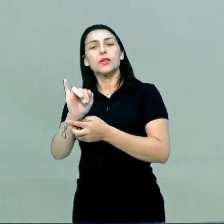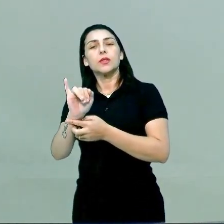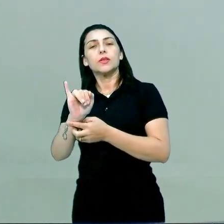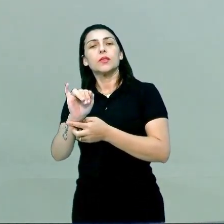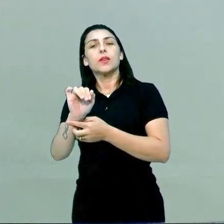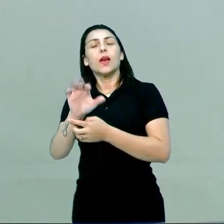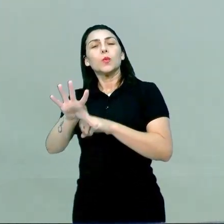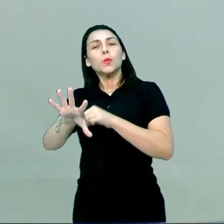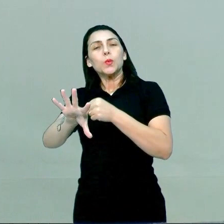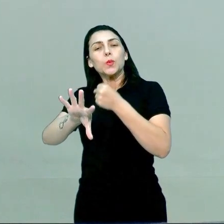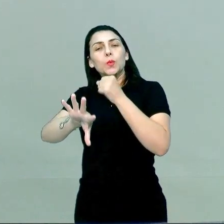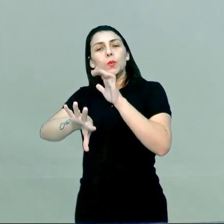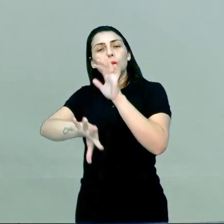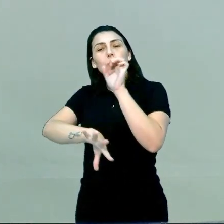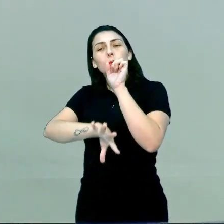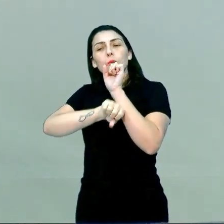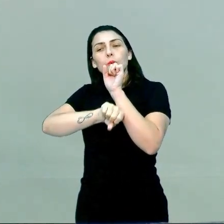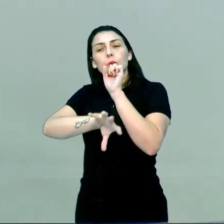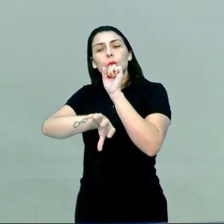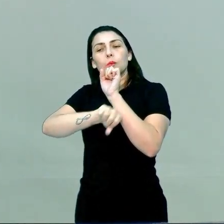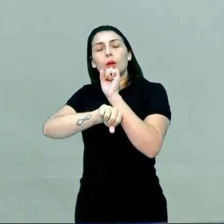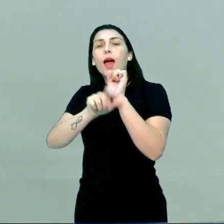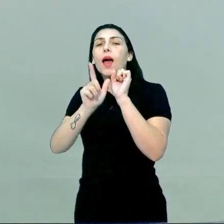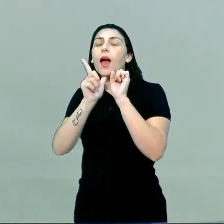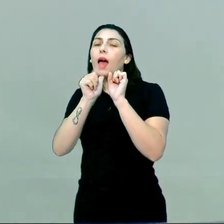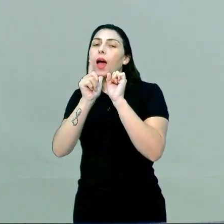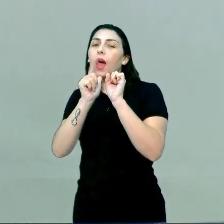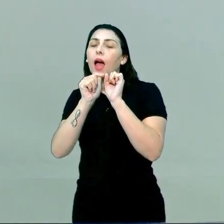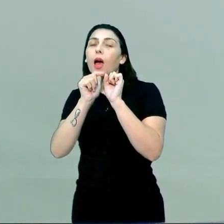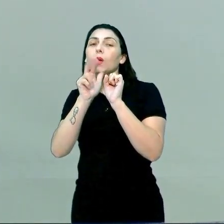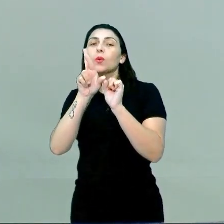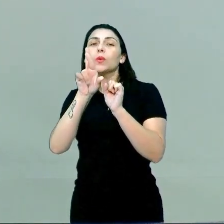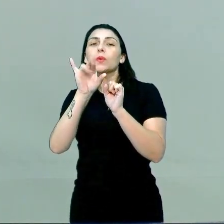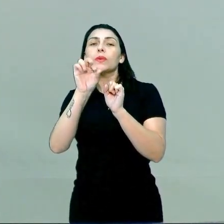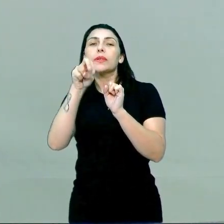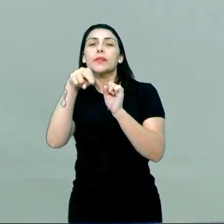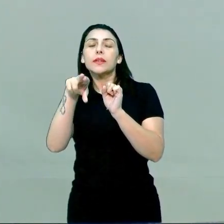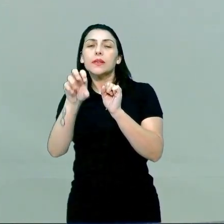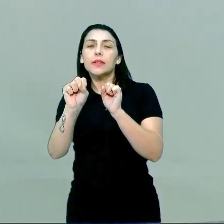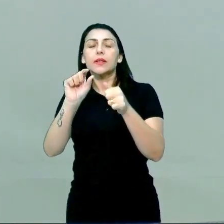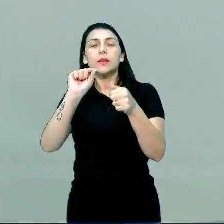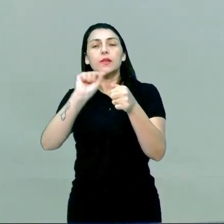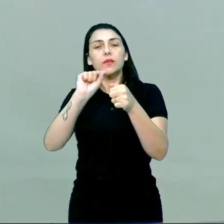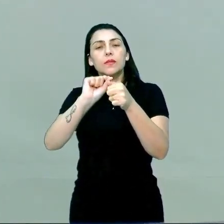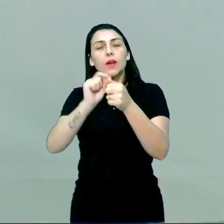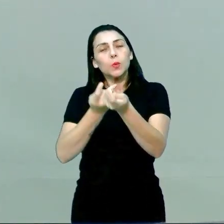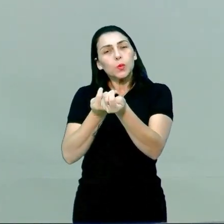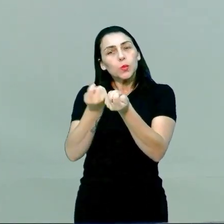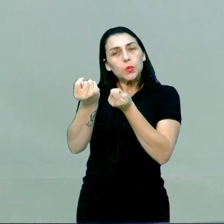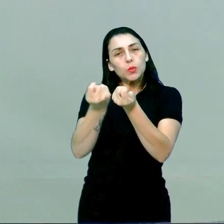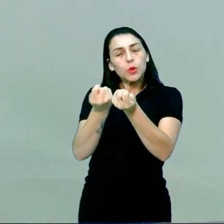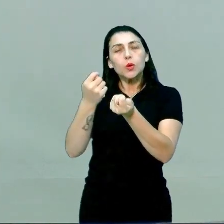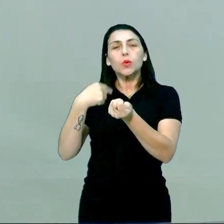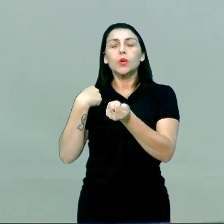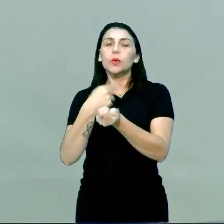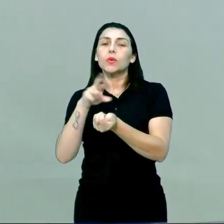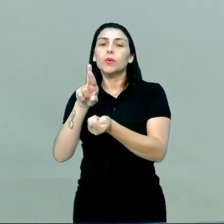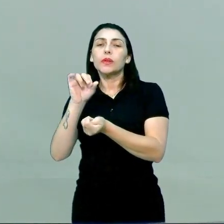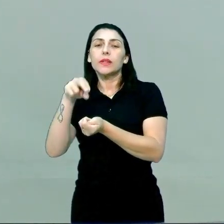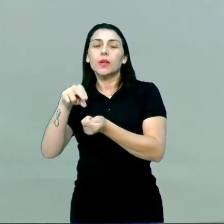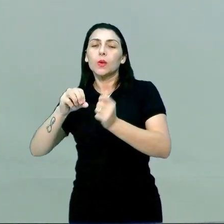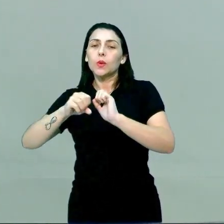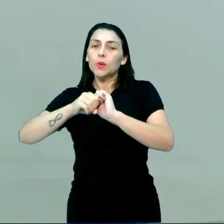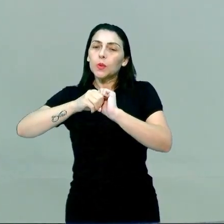reabsorver a água através do cinza. Ela faz o controle para que o nosso rim não